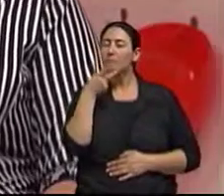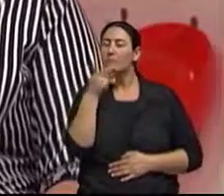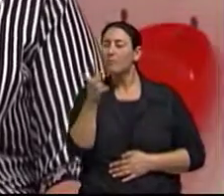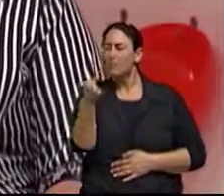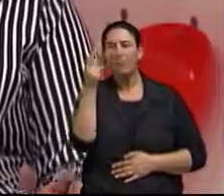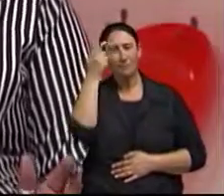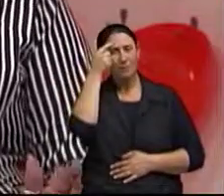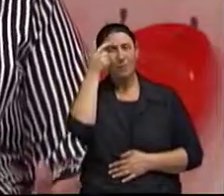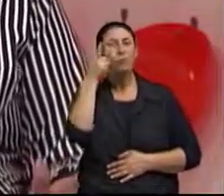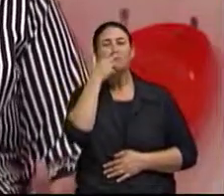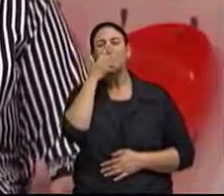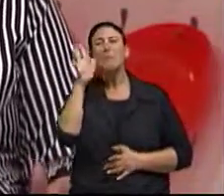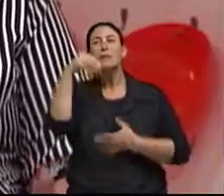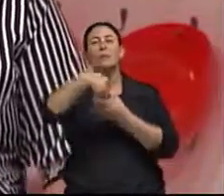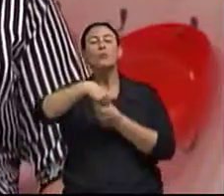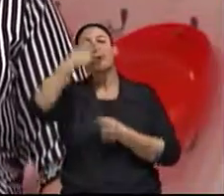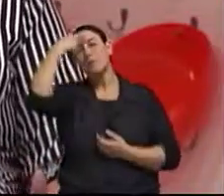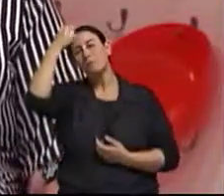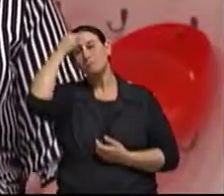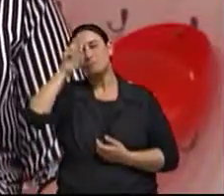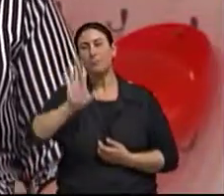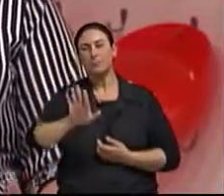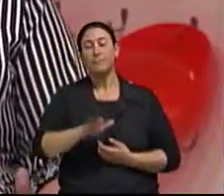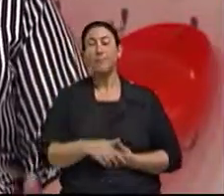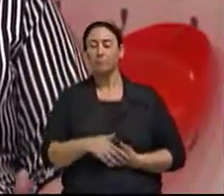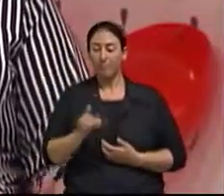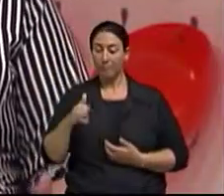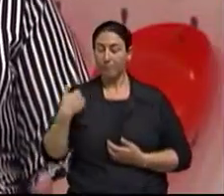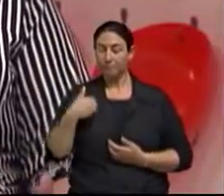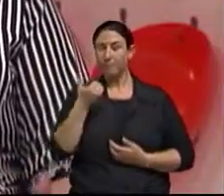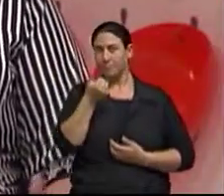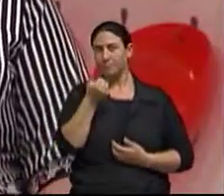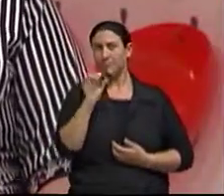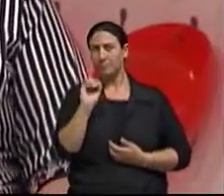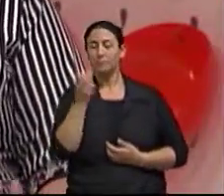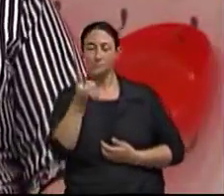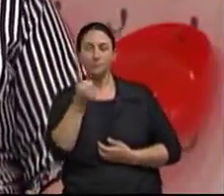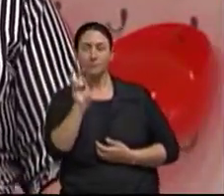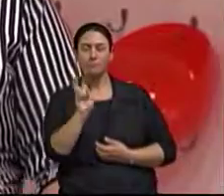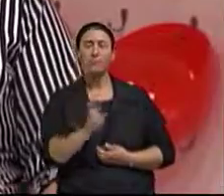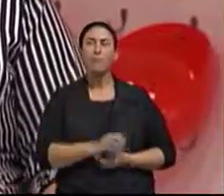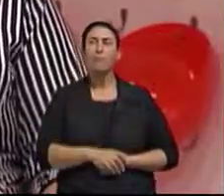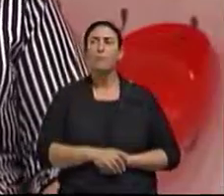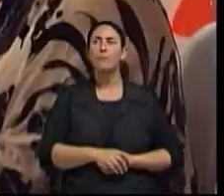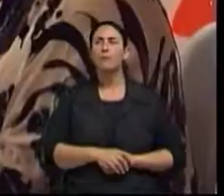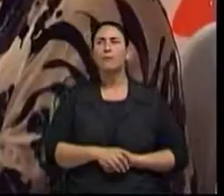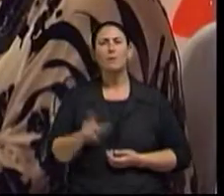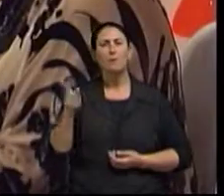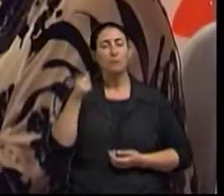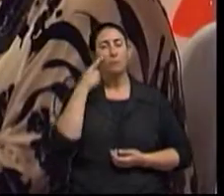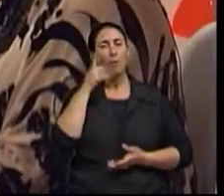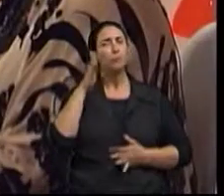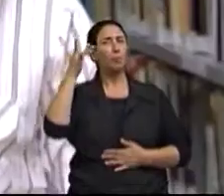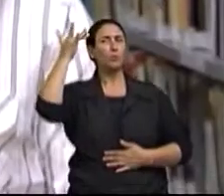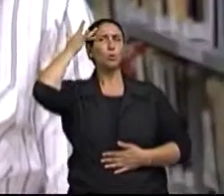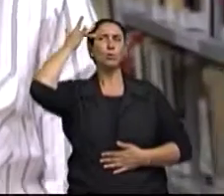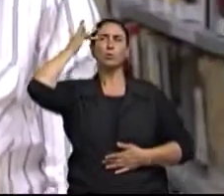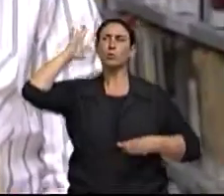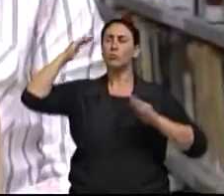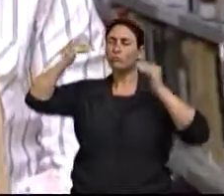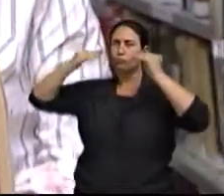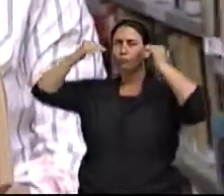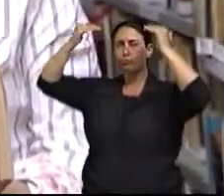academia. Quando a gente, quando se chega aos 60, 65 anos, a gente está tendo aquela maturidade intelectual de